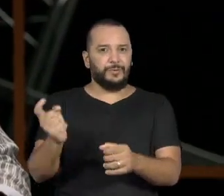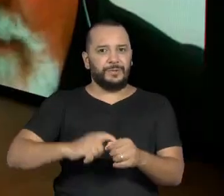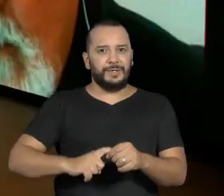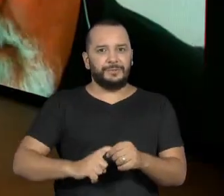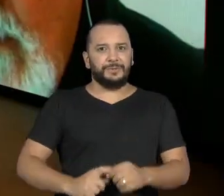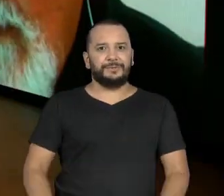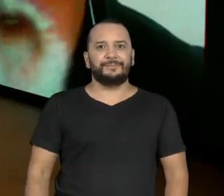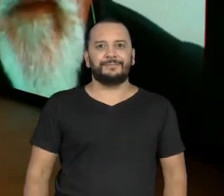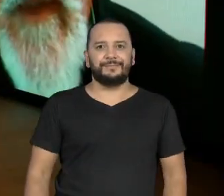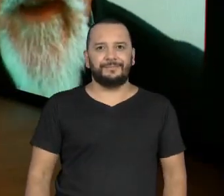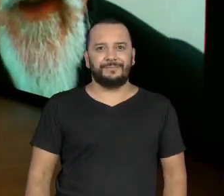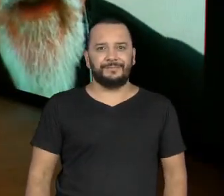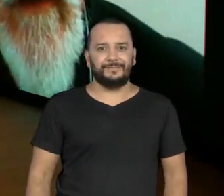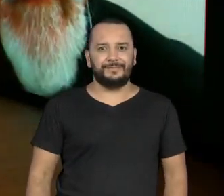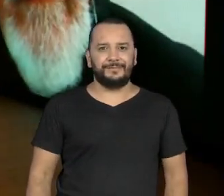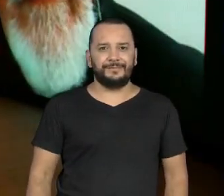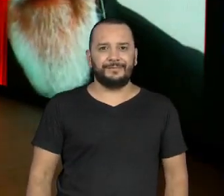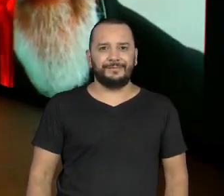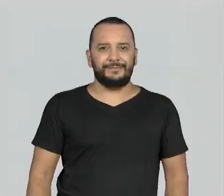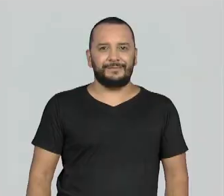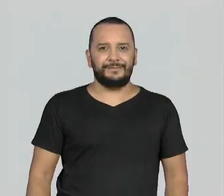Persona. Um brinde.